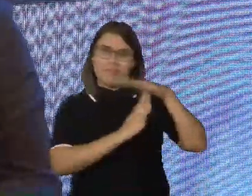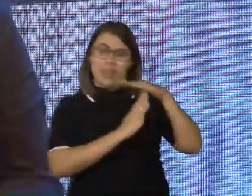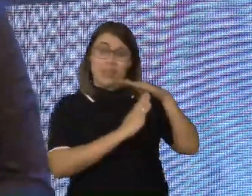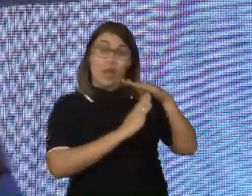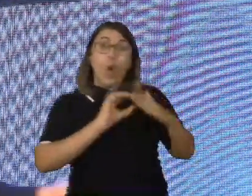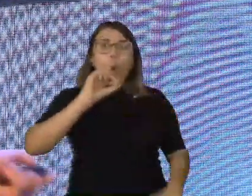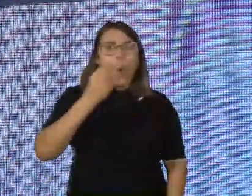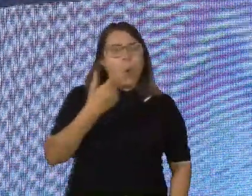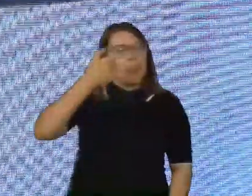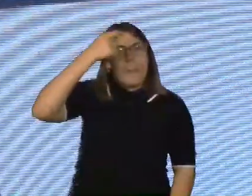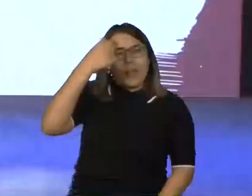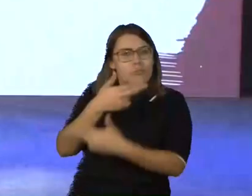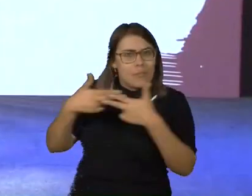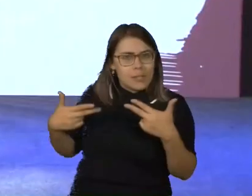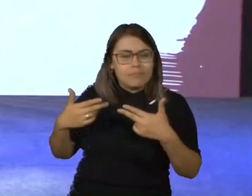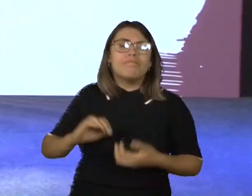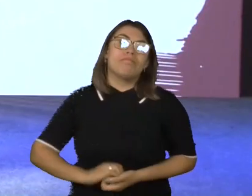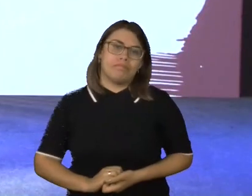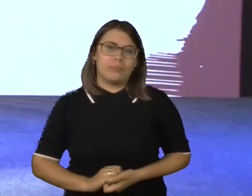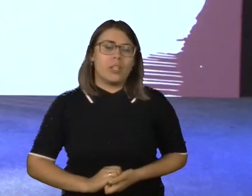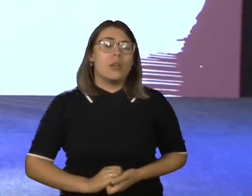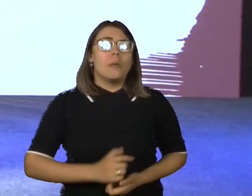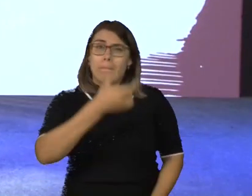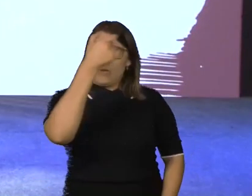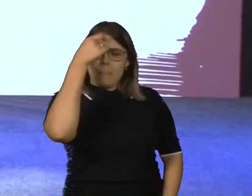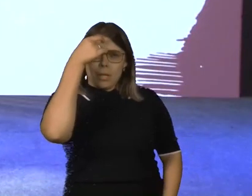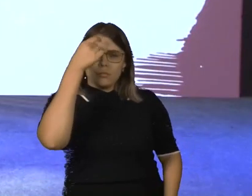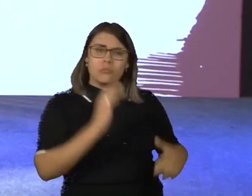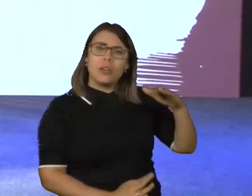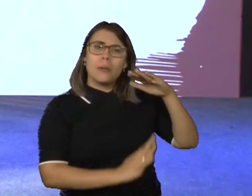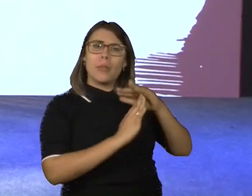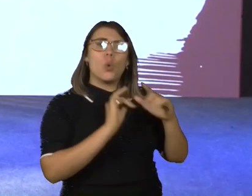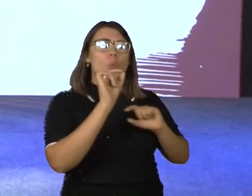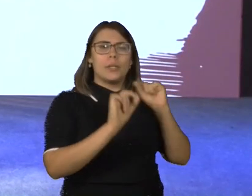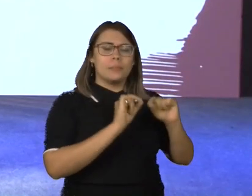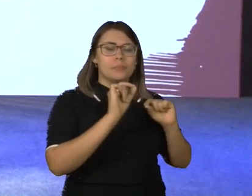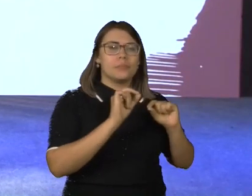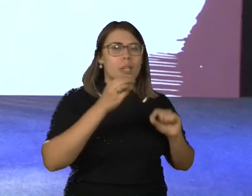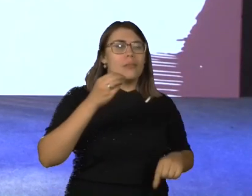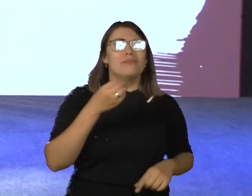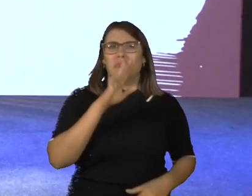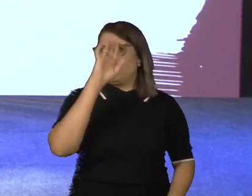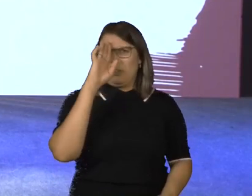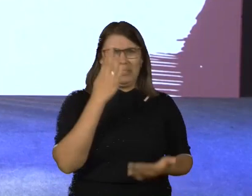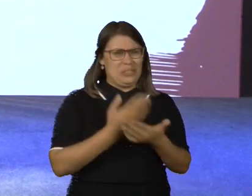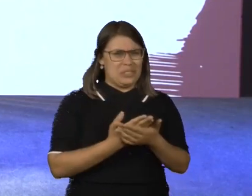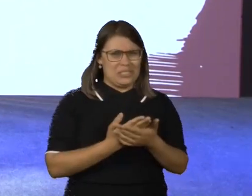limitada ou você tem uma mente diversa? Bom, uma mente limitada é aquela que não acredita nesse congresso. Ela